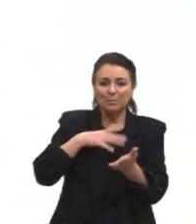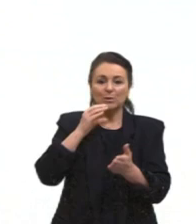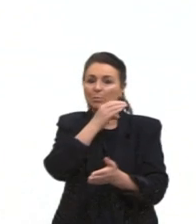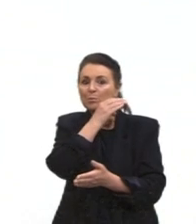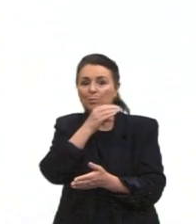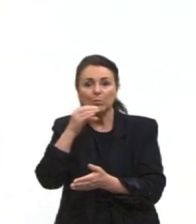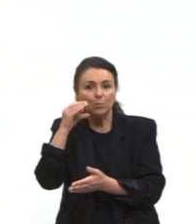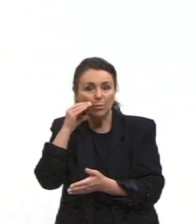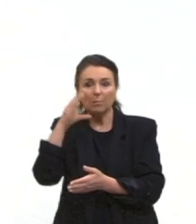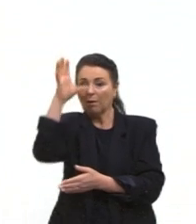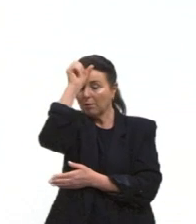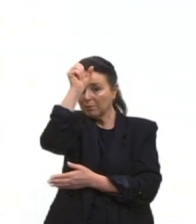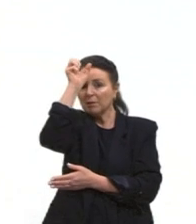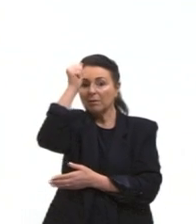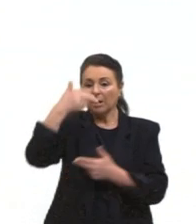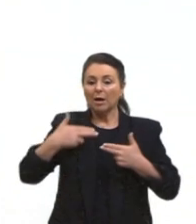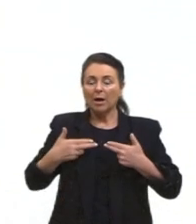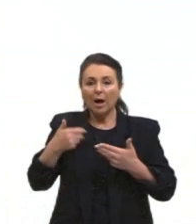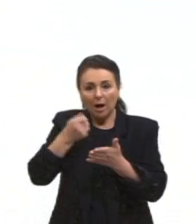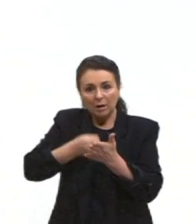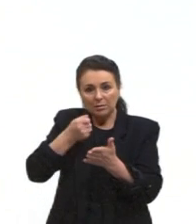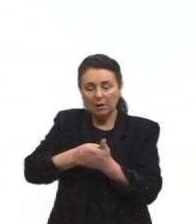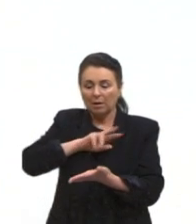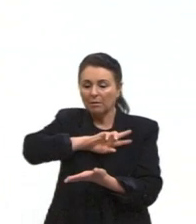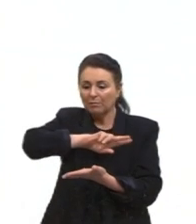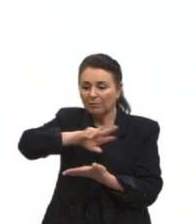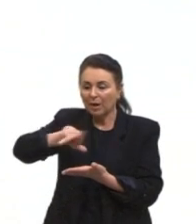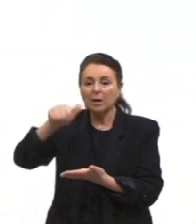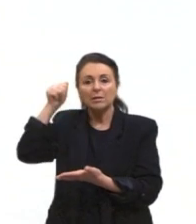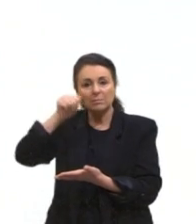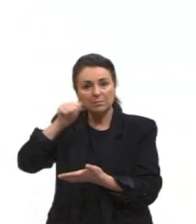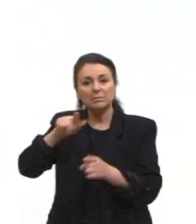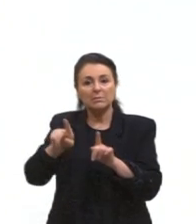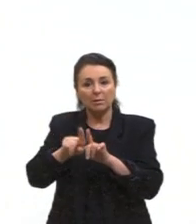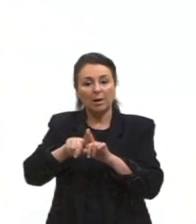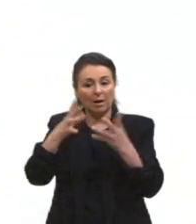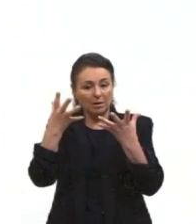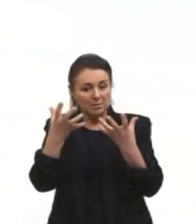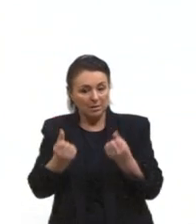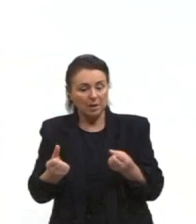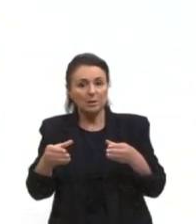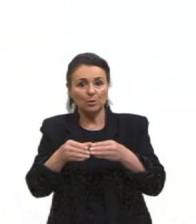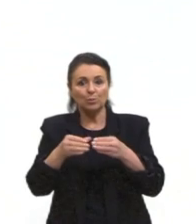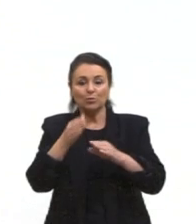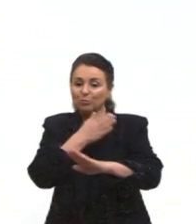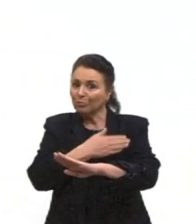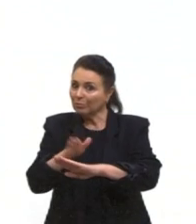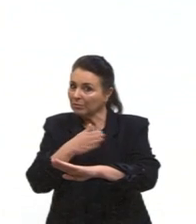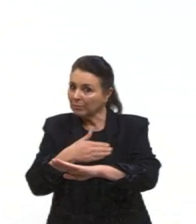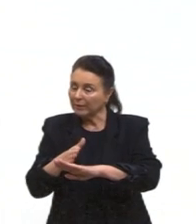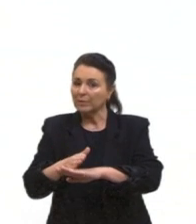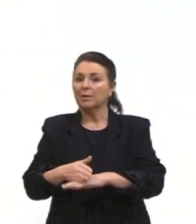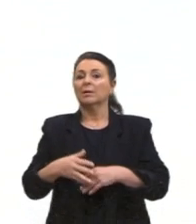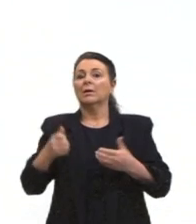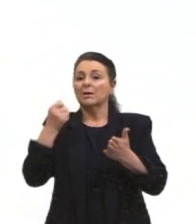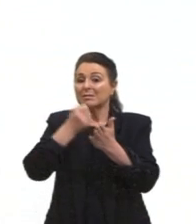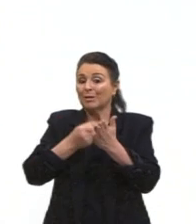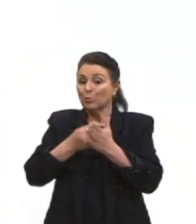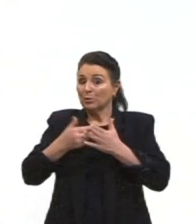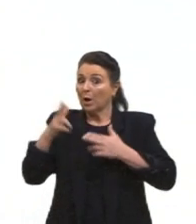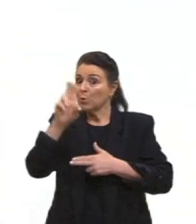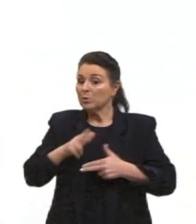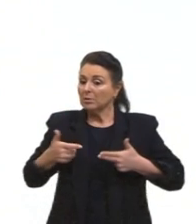luta armada e várias mulheres, ele brigou para que mulheres fossem aceitas nesse treinamento. Essa luta armada, ela